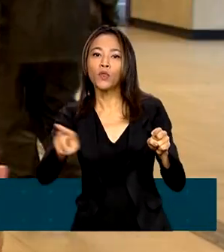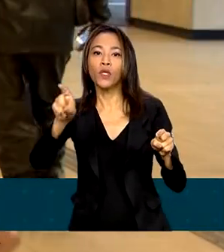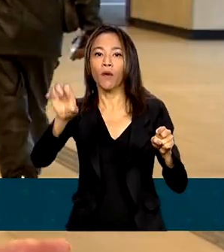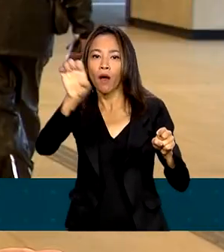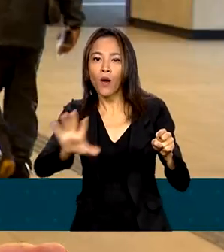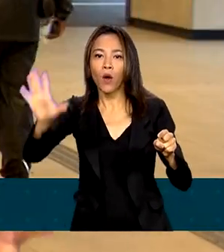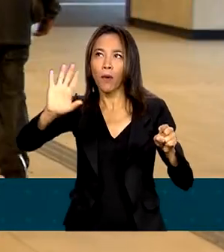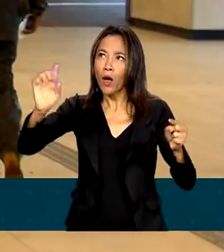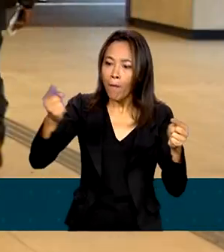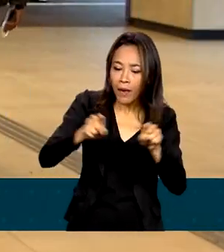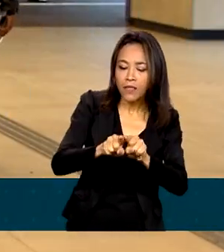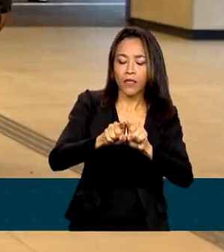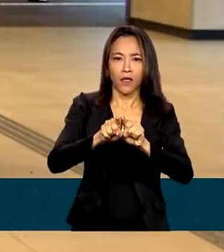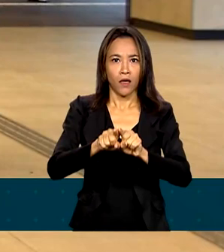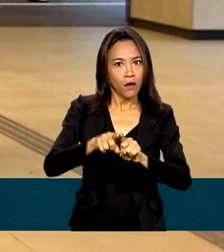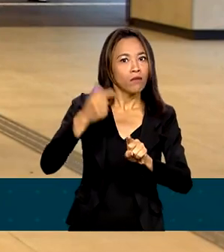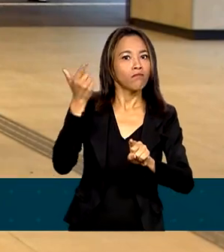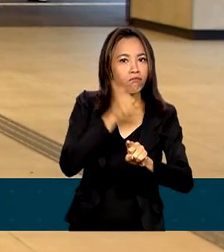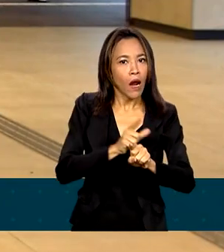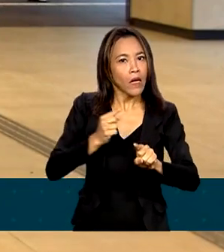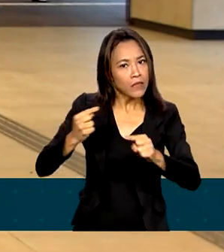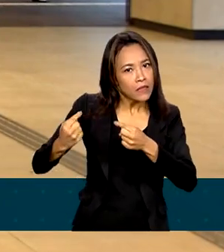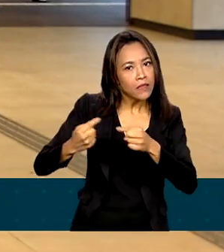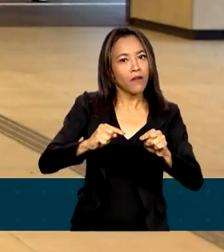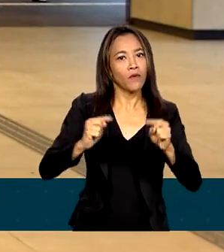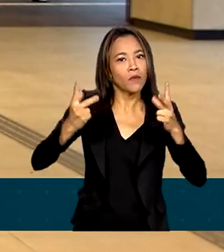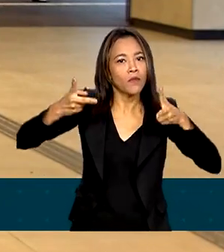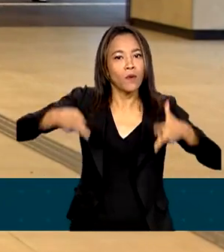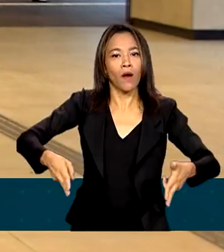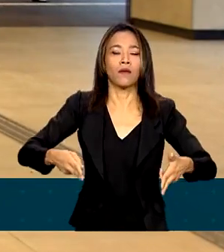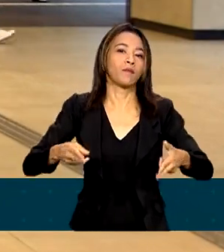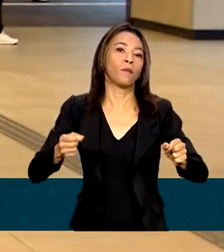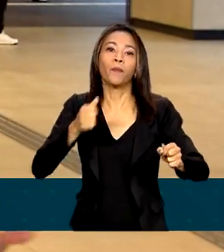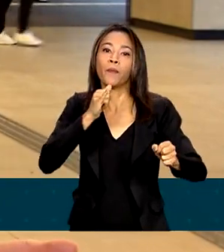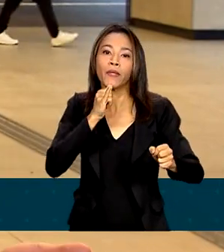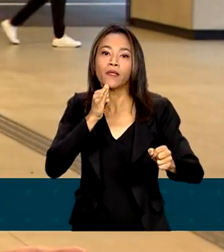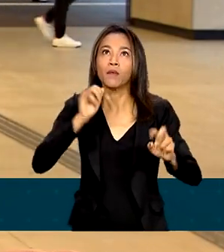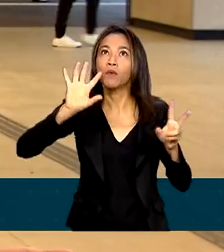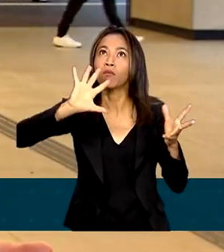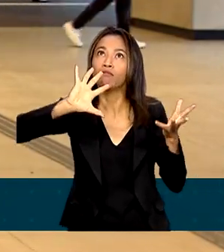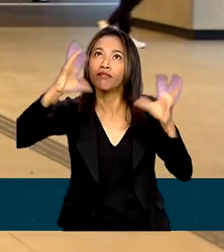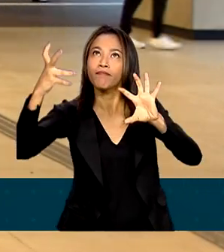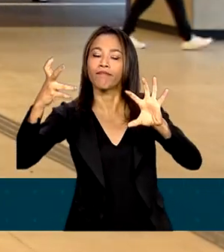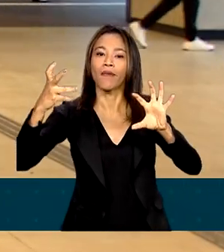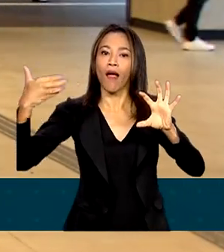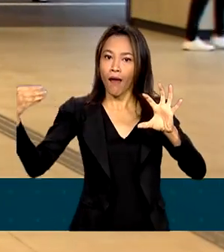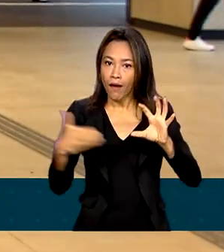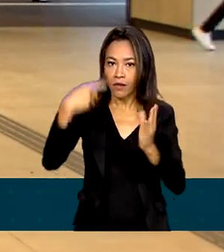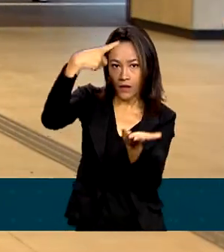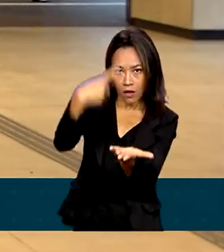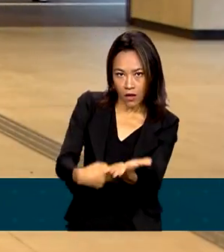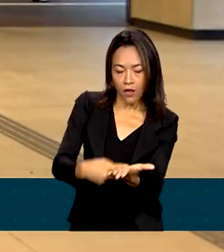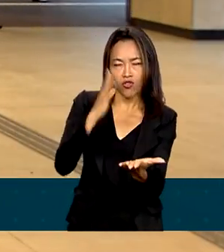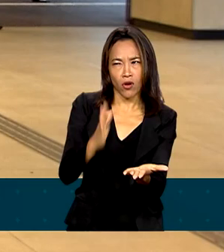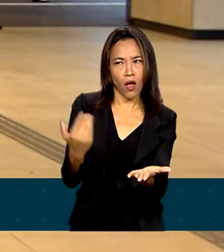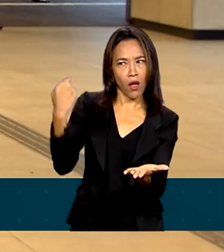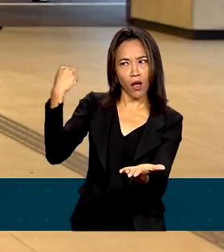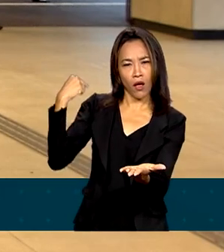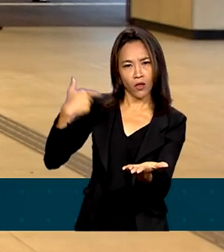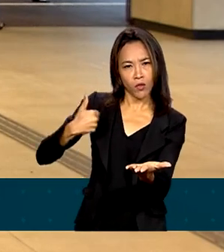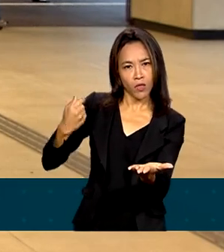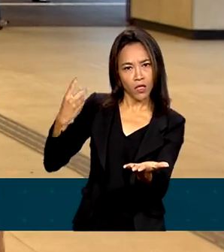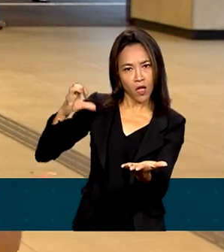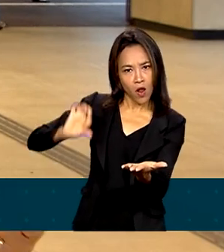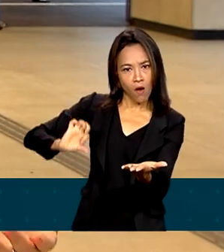ações conjuntas para lidar com desafios em comum, como as mudanças climáticas. Este acordo foi fechado em 2019,